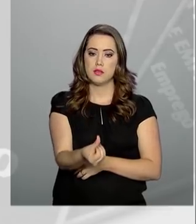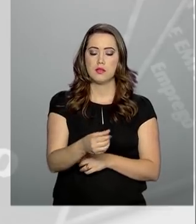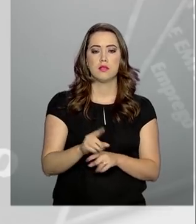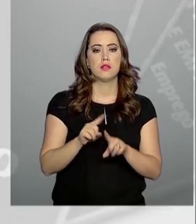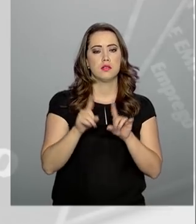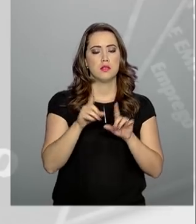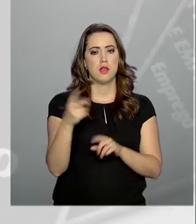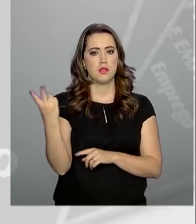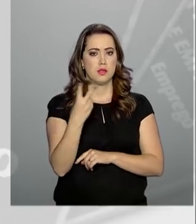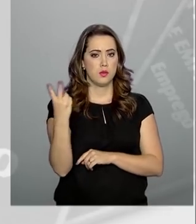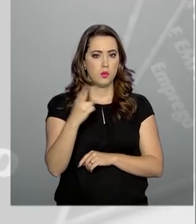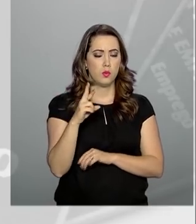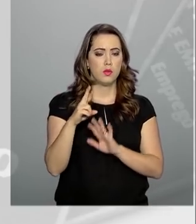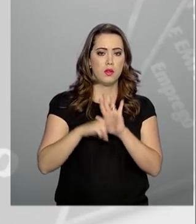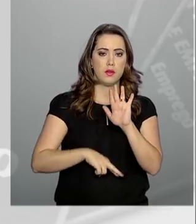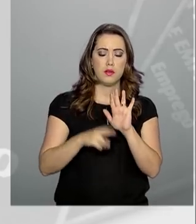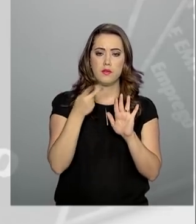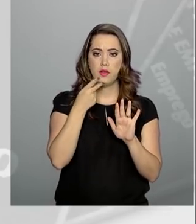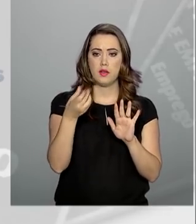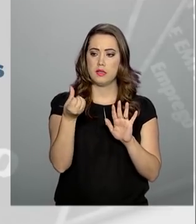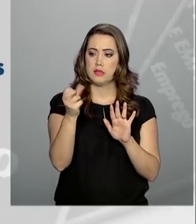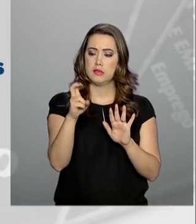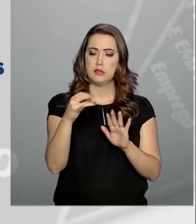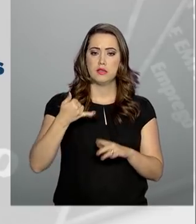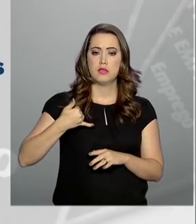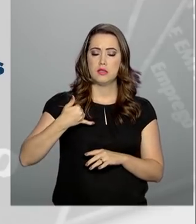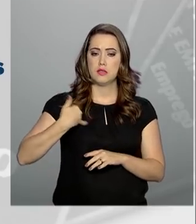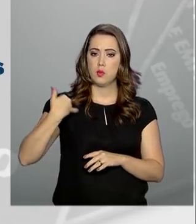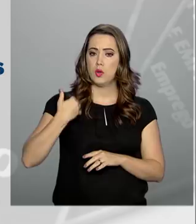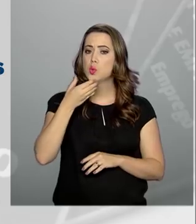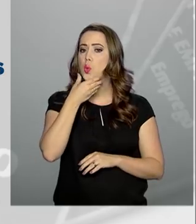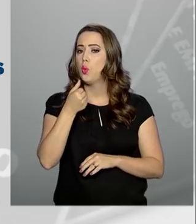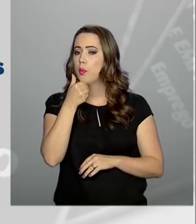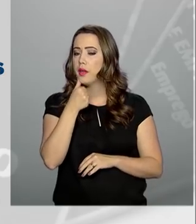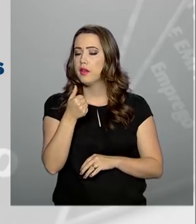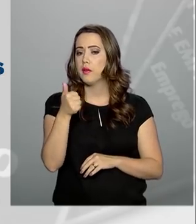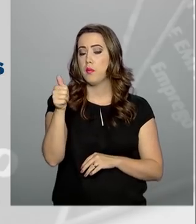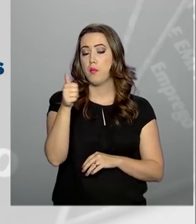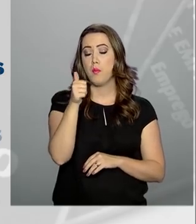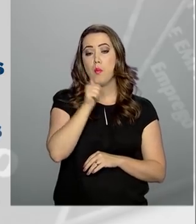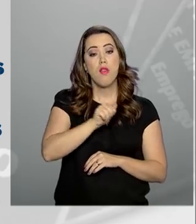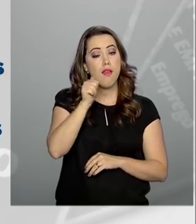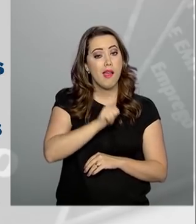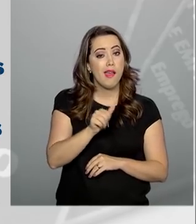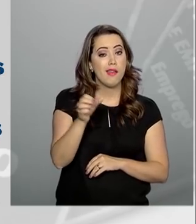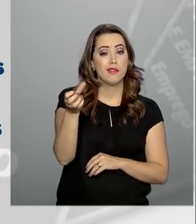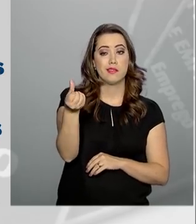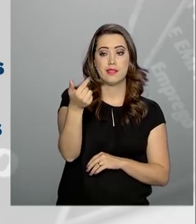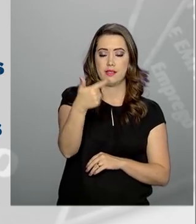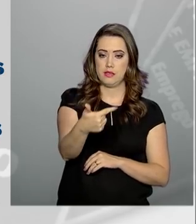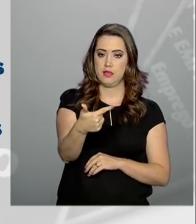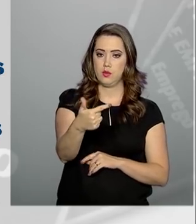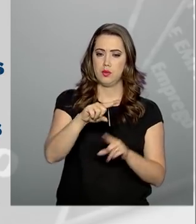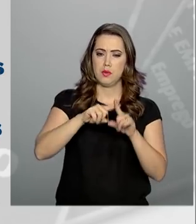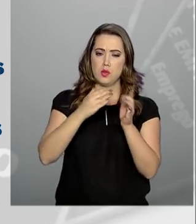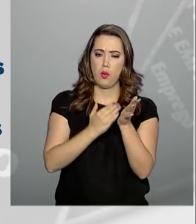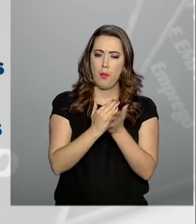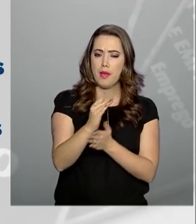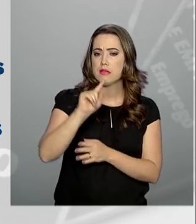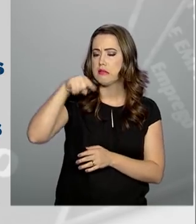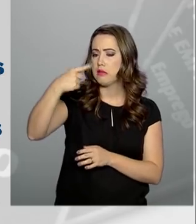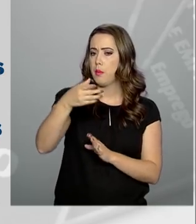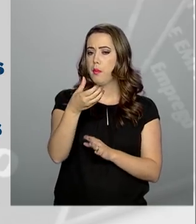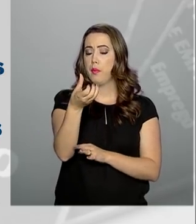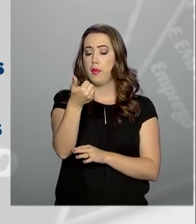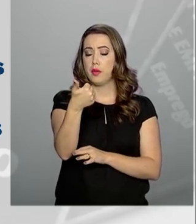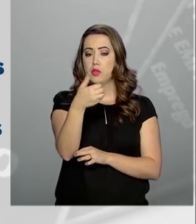mínima para homens é 65 anos e para mulheres, 62. Mas isso só começa a valer depois de 10 anos